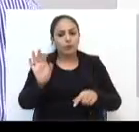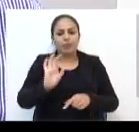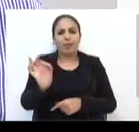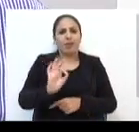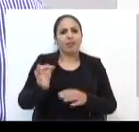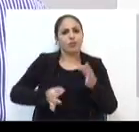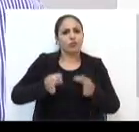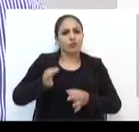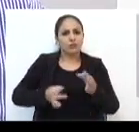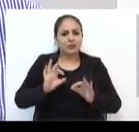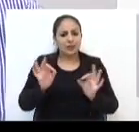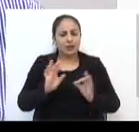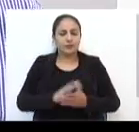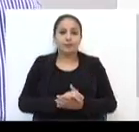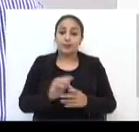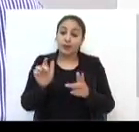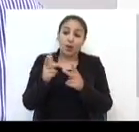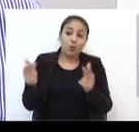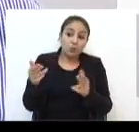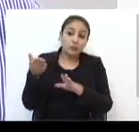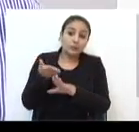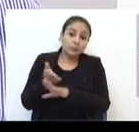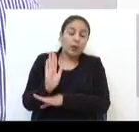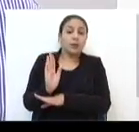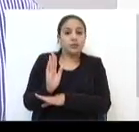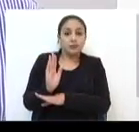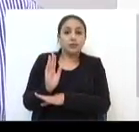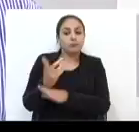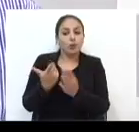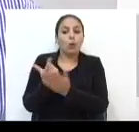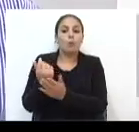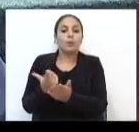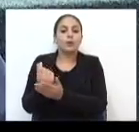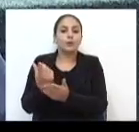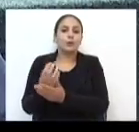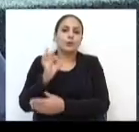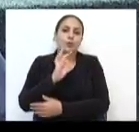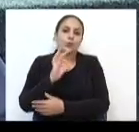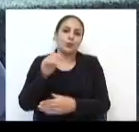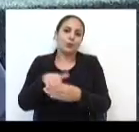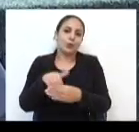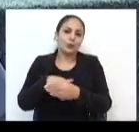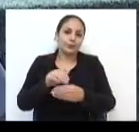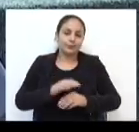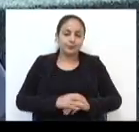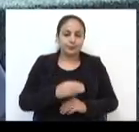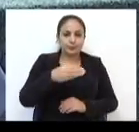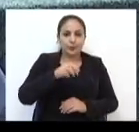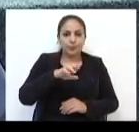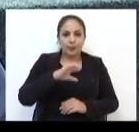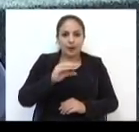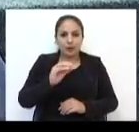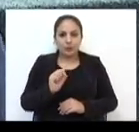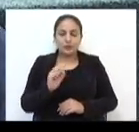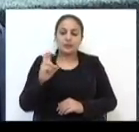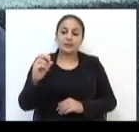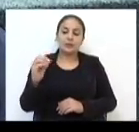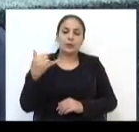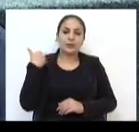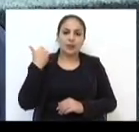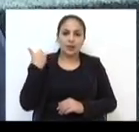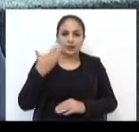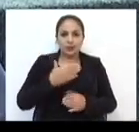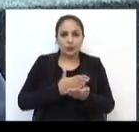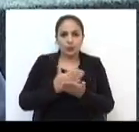Judiciário. E, assim, alguns se elegem através da compra de votos. Marcos da Silva tem 50 anos e